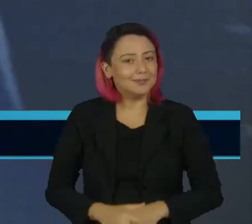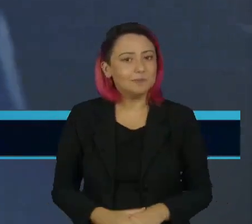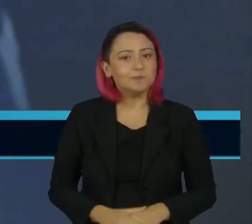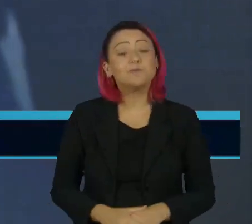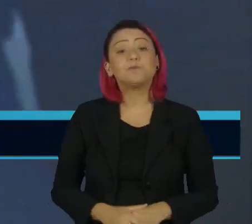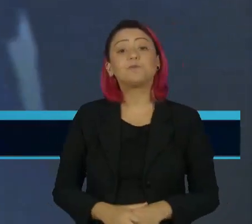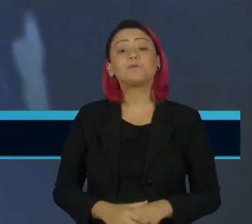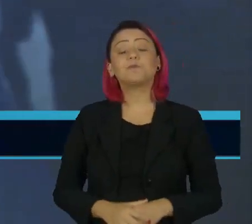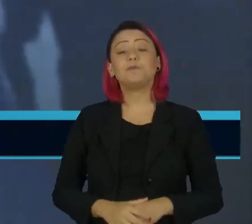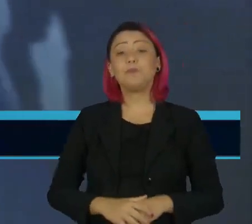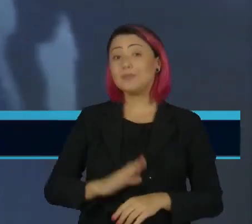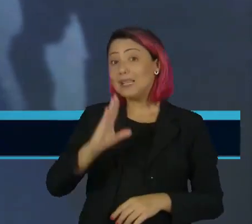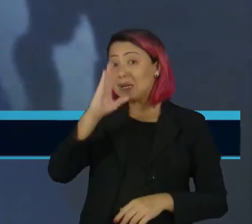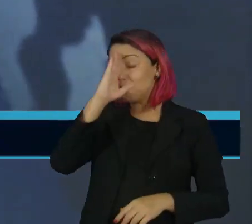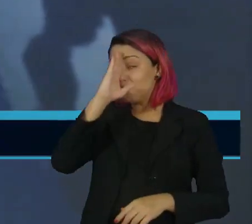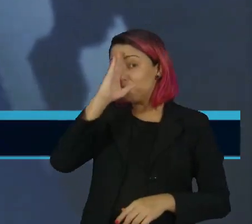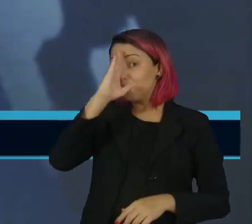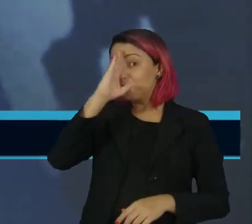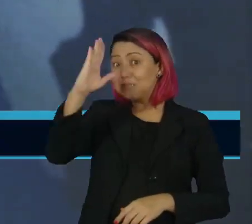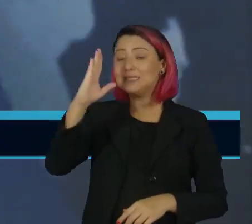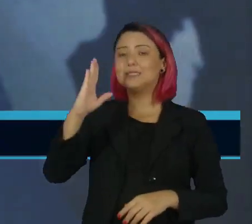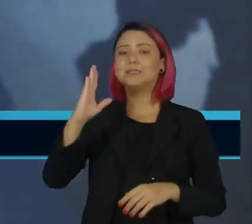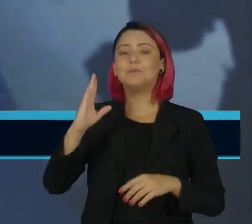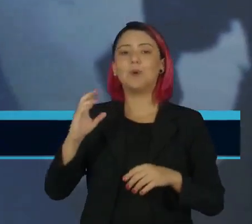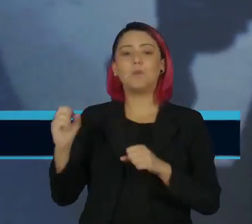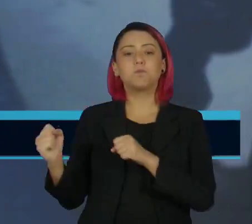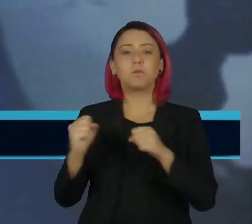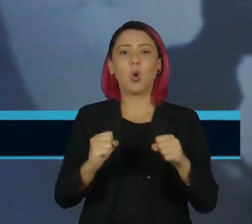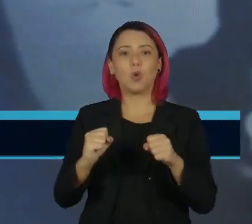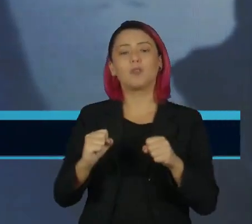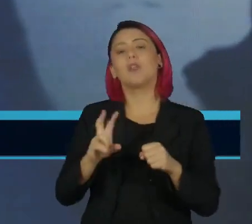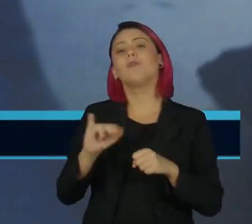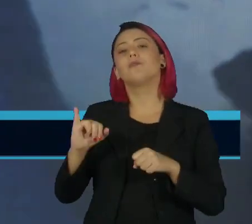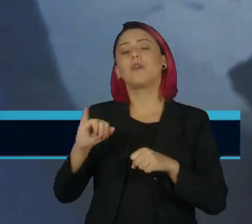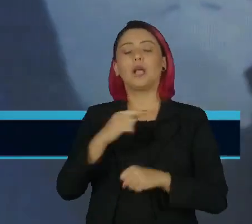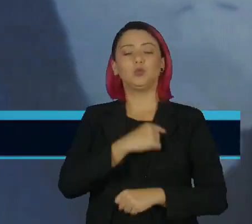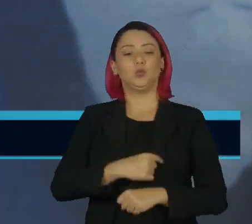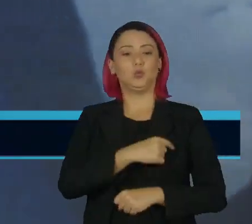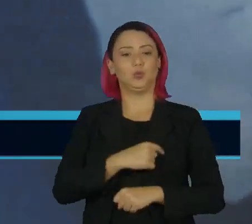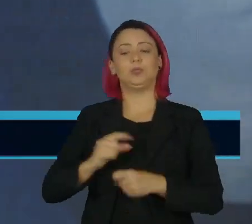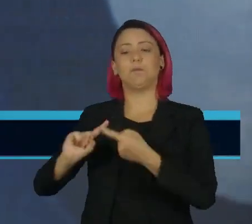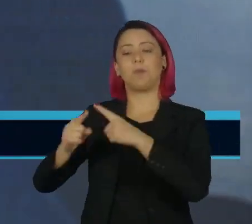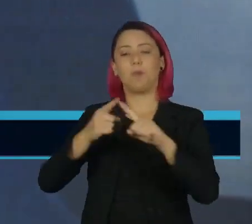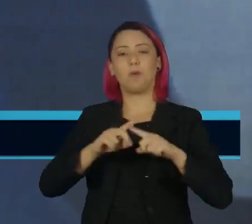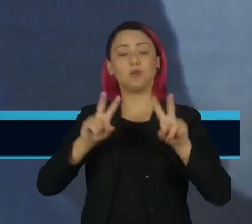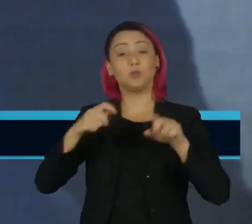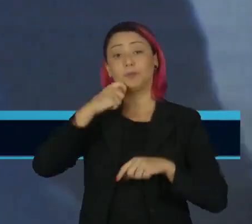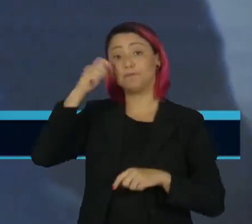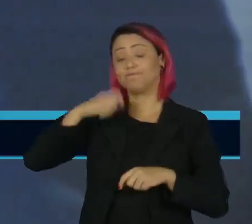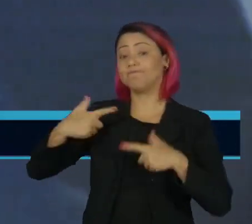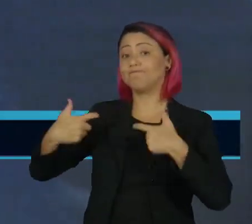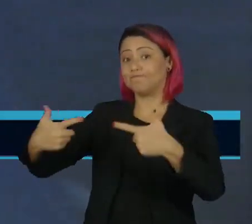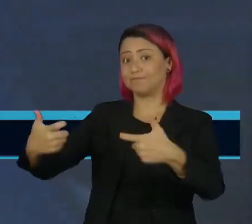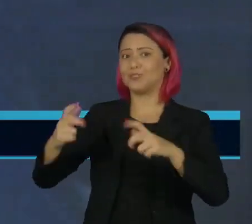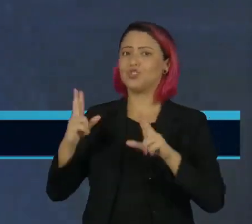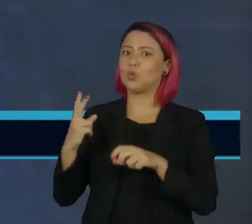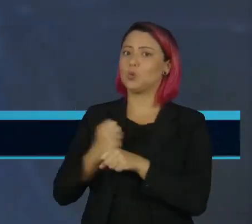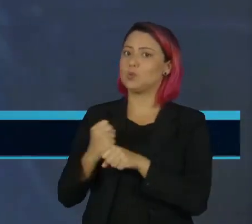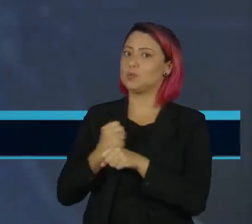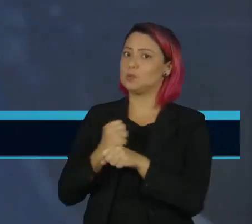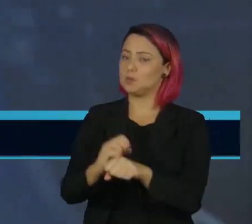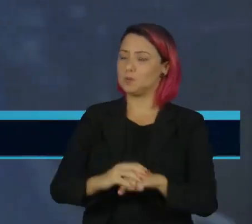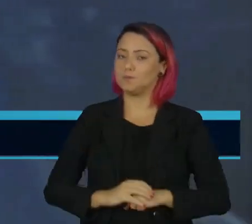Representantes das principais potências voltarão a se reunir em Davos, na Suíça, para tratar da guerra na Ucrânia, que vai completar dois anos.